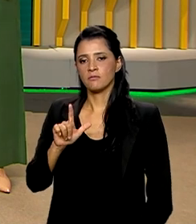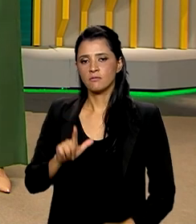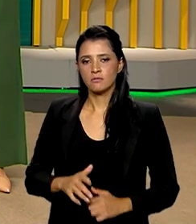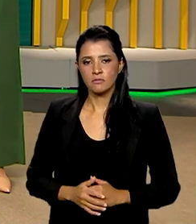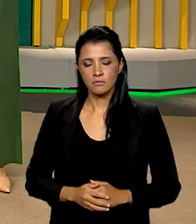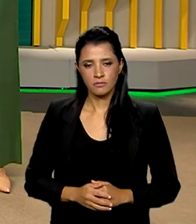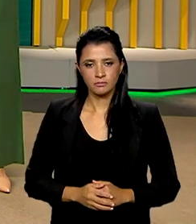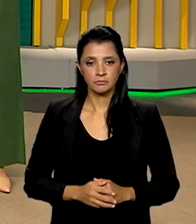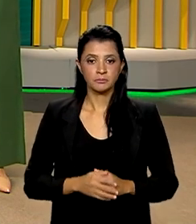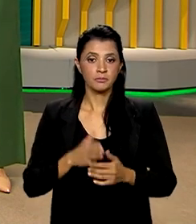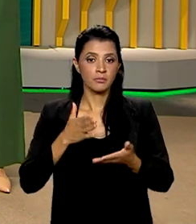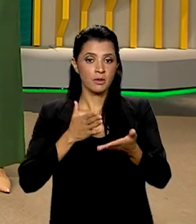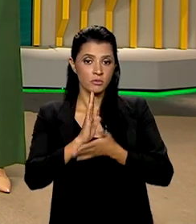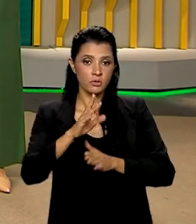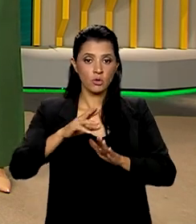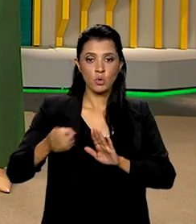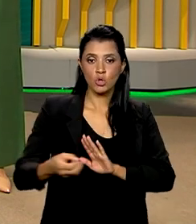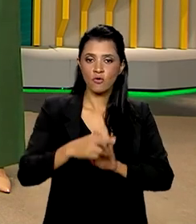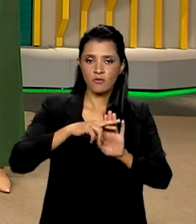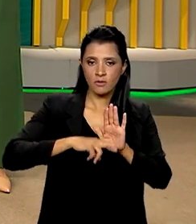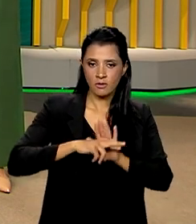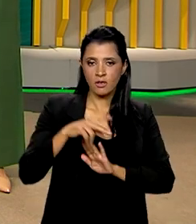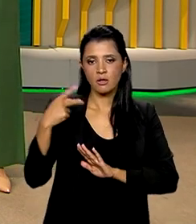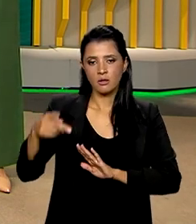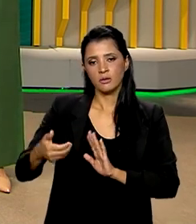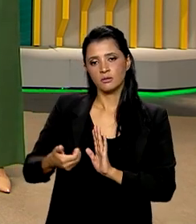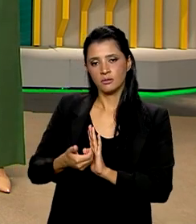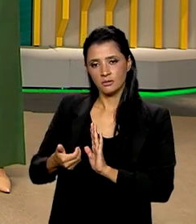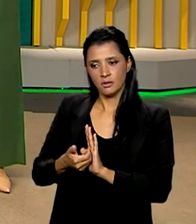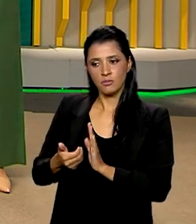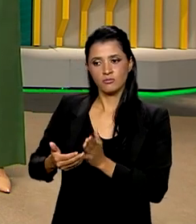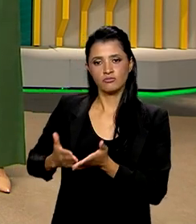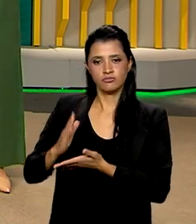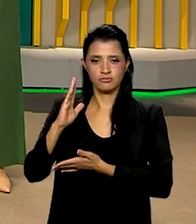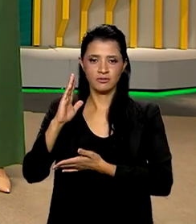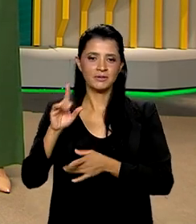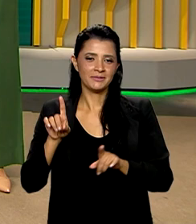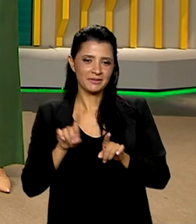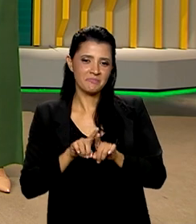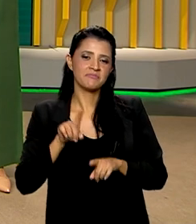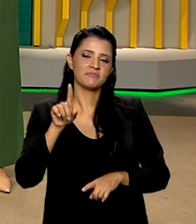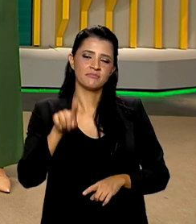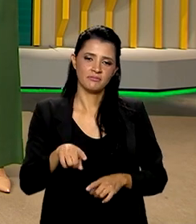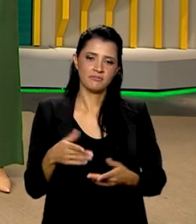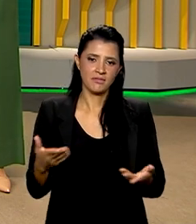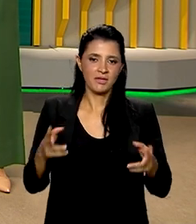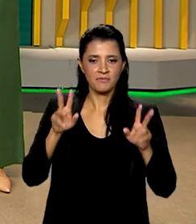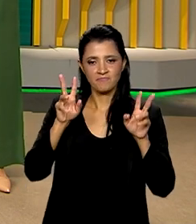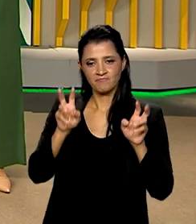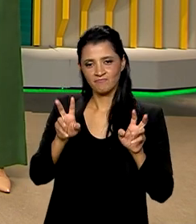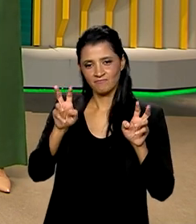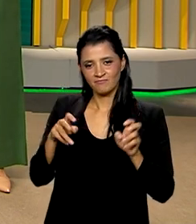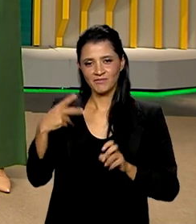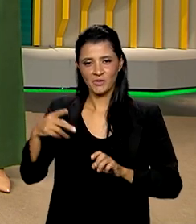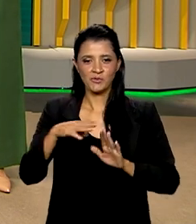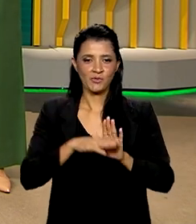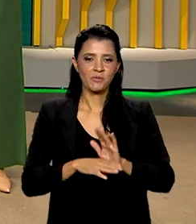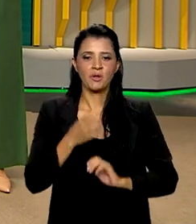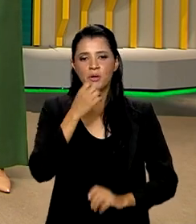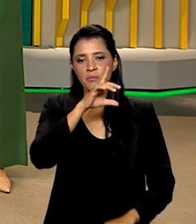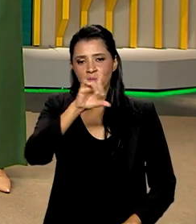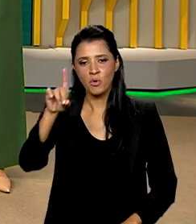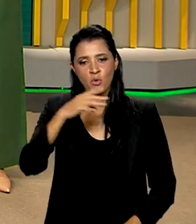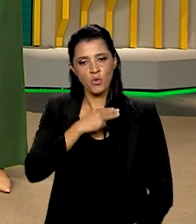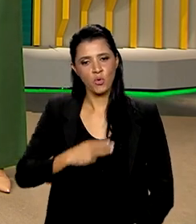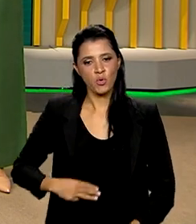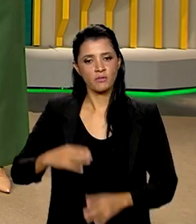E a aprovação da nova regra fiscal na Câmara dos Deputados, Ana, também foi assunto do programa Bom Dia, Ministro,